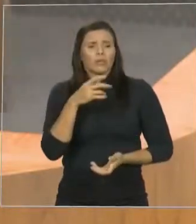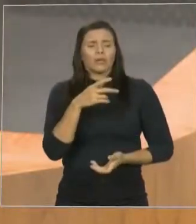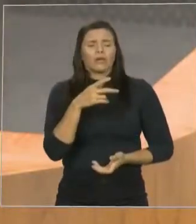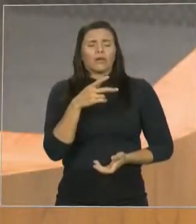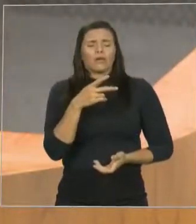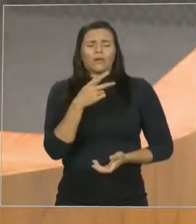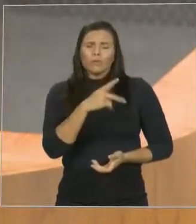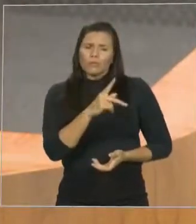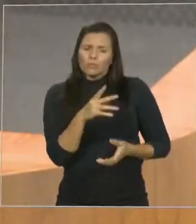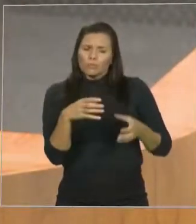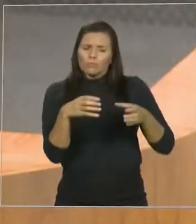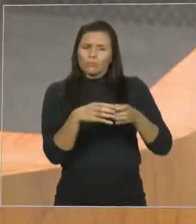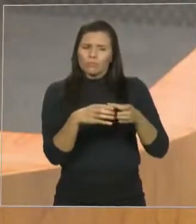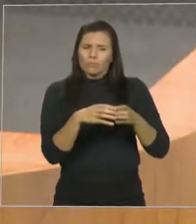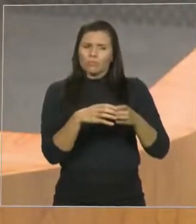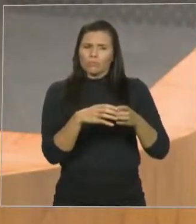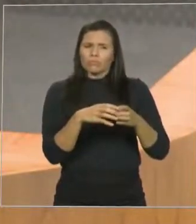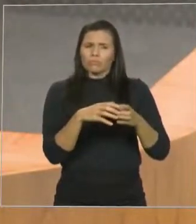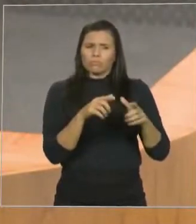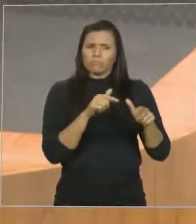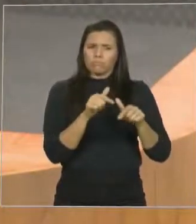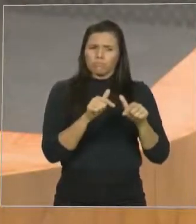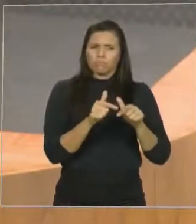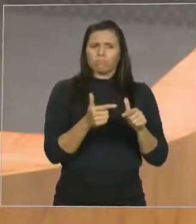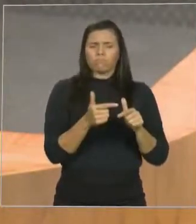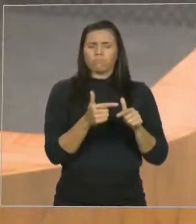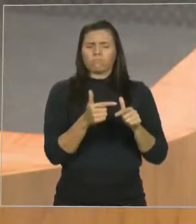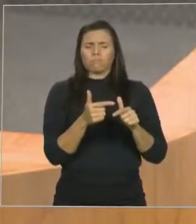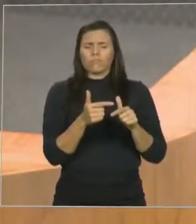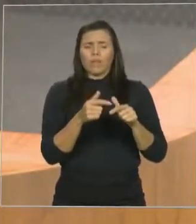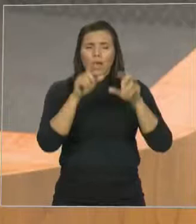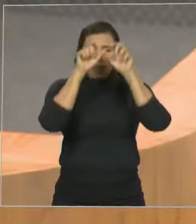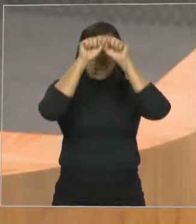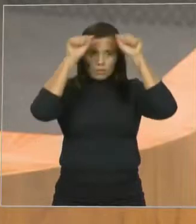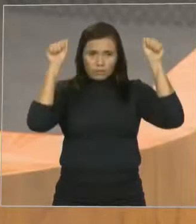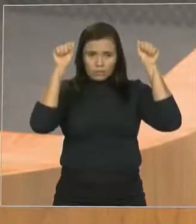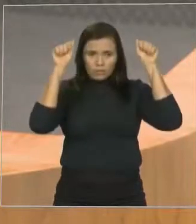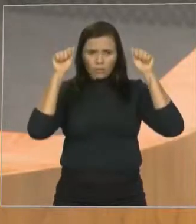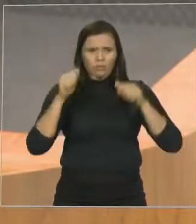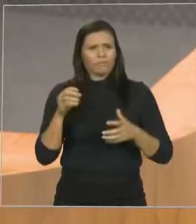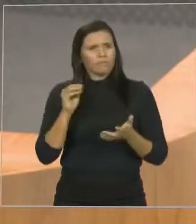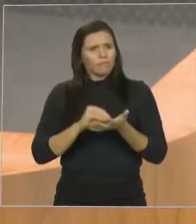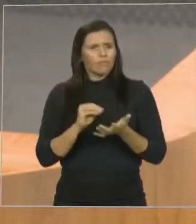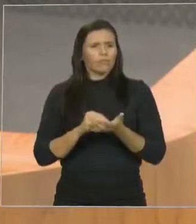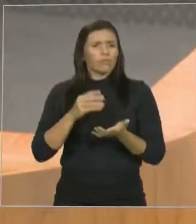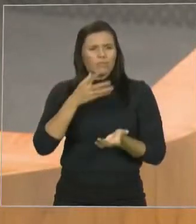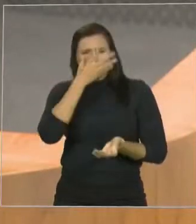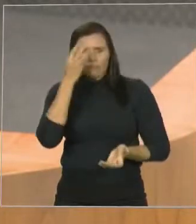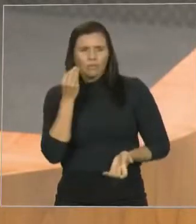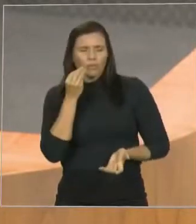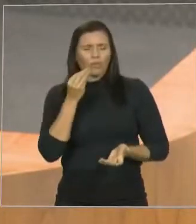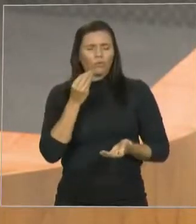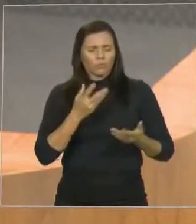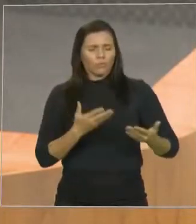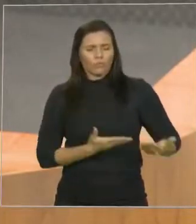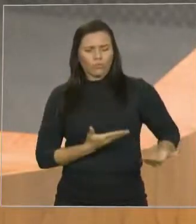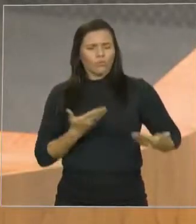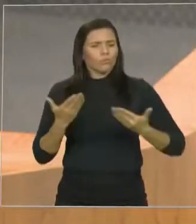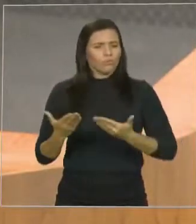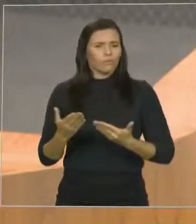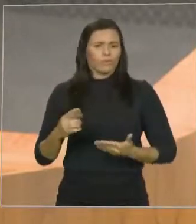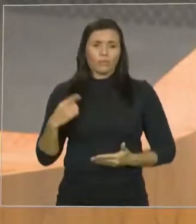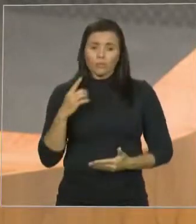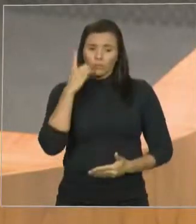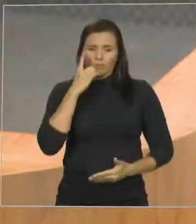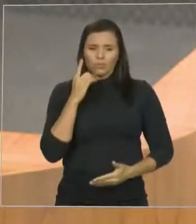parlamentares. Queria fazer esse registro, porque pela relação que temos com o movimento sindical, em particular com os